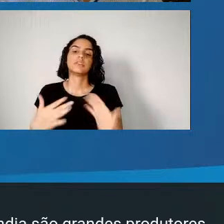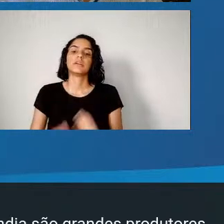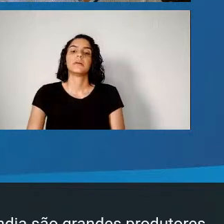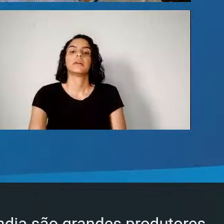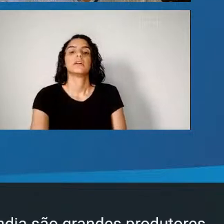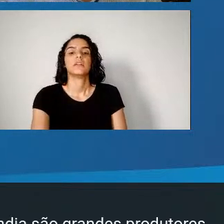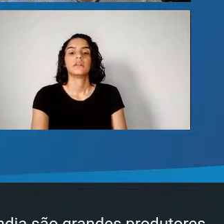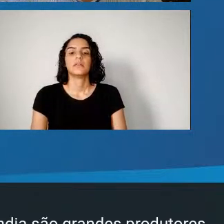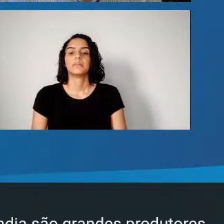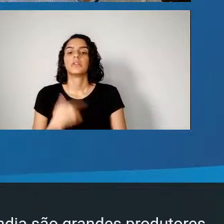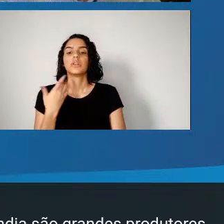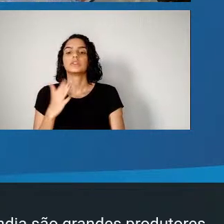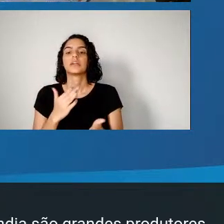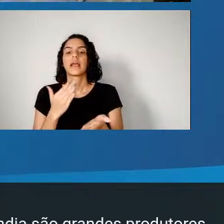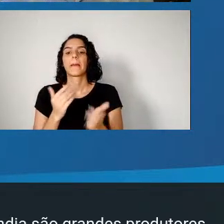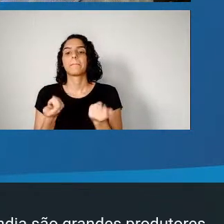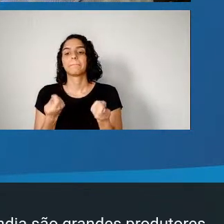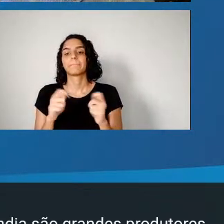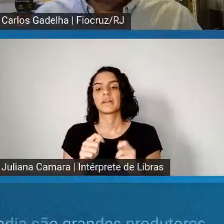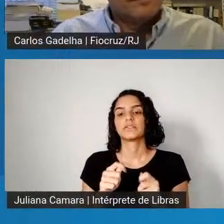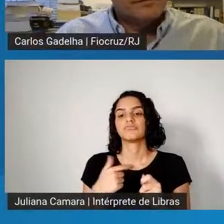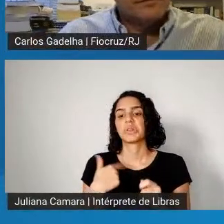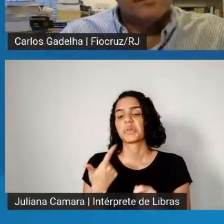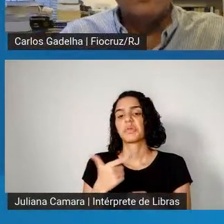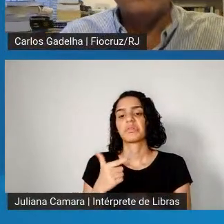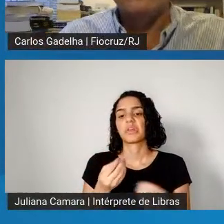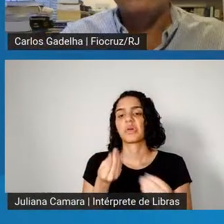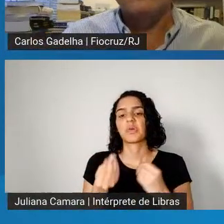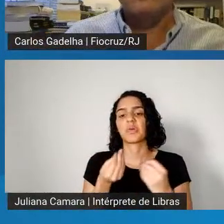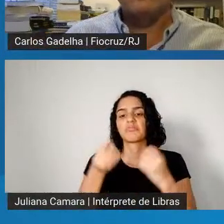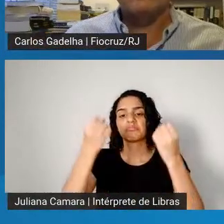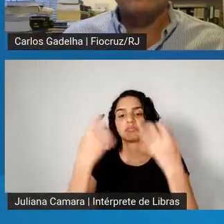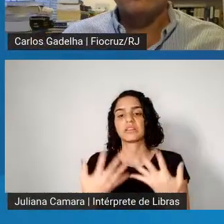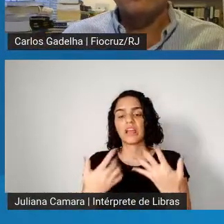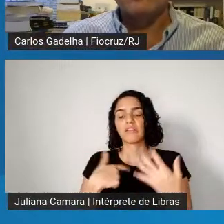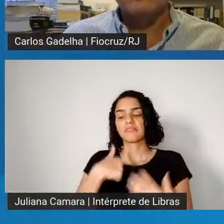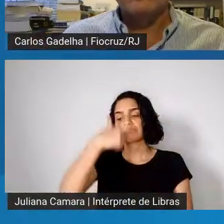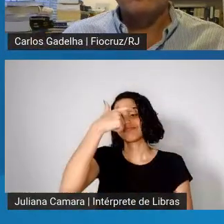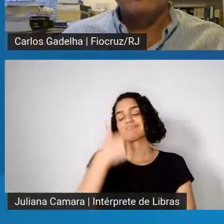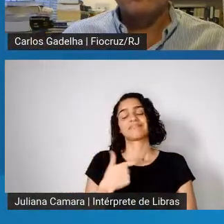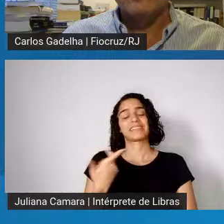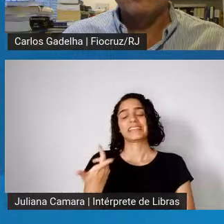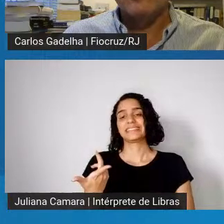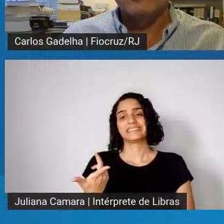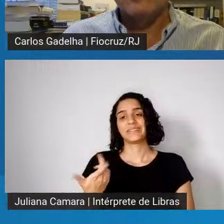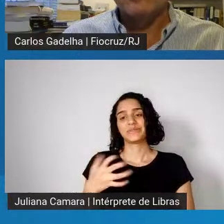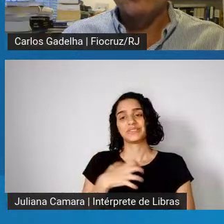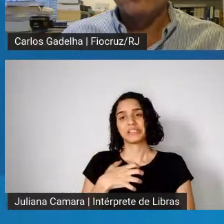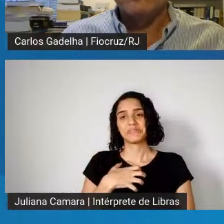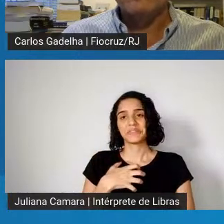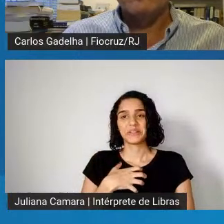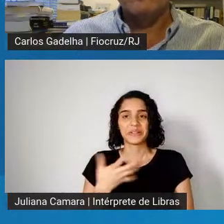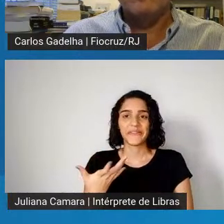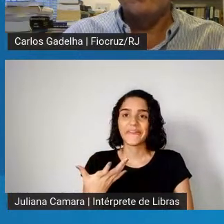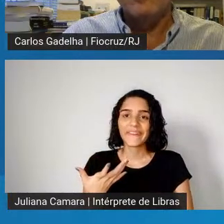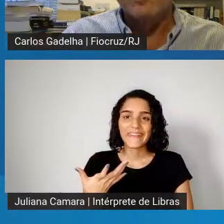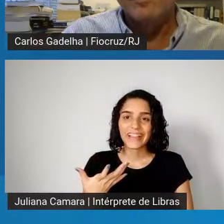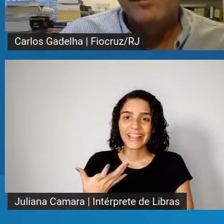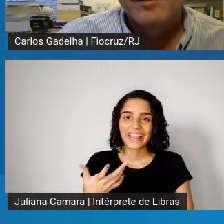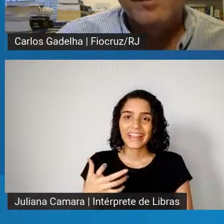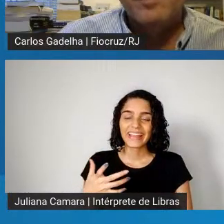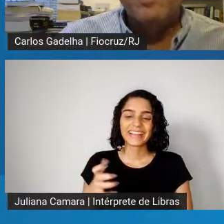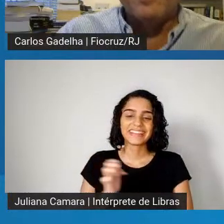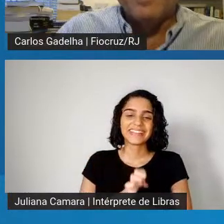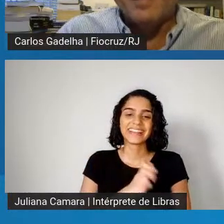Eu não tenho nenhuma lição para dar, né? Como eu disse, sou, estou aqui em Salvador, e sou ao lado do mundo, tenho algumas